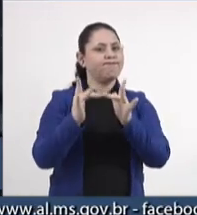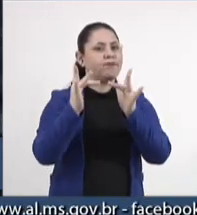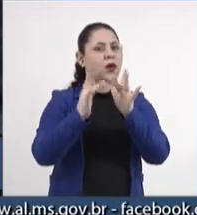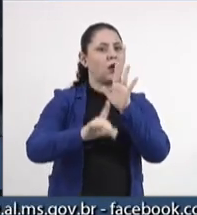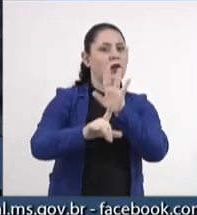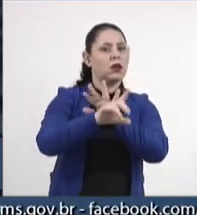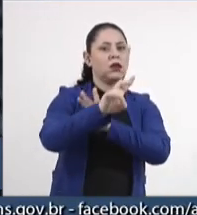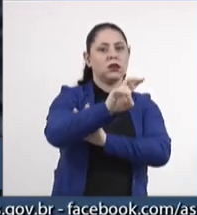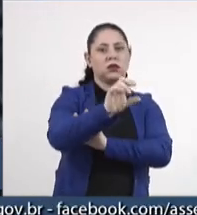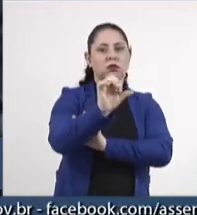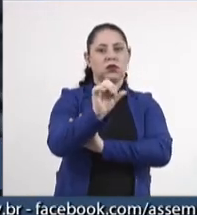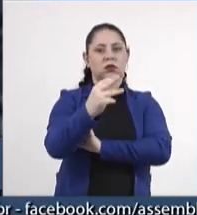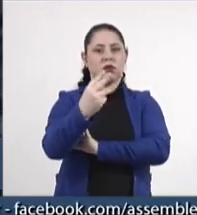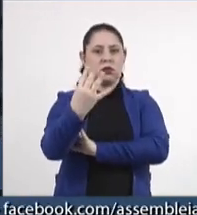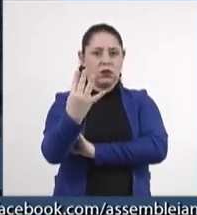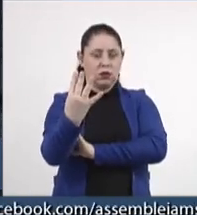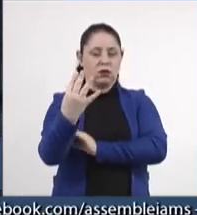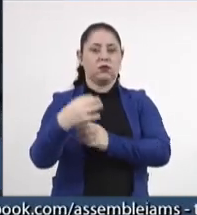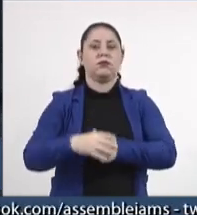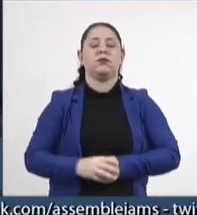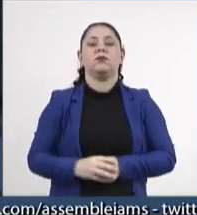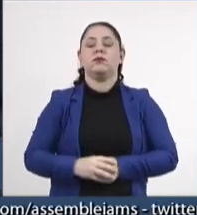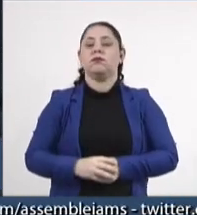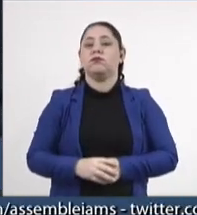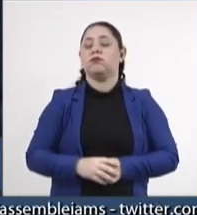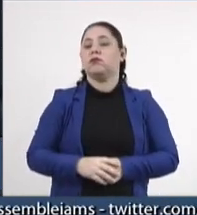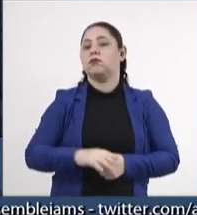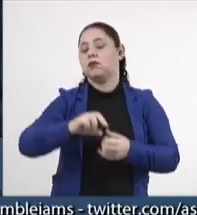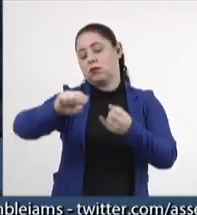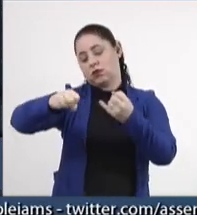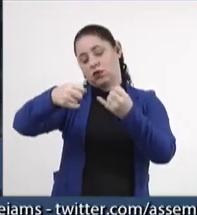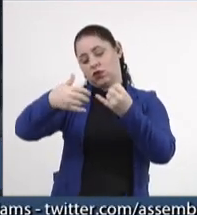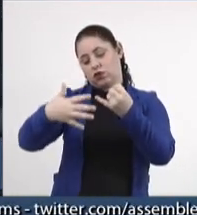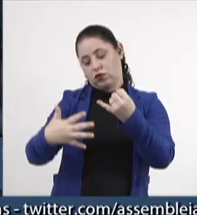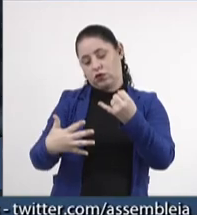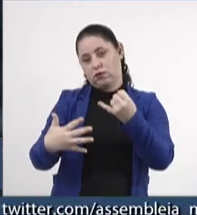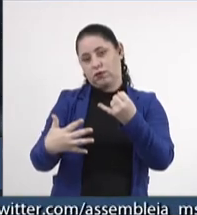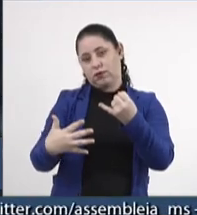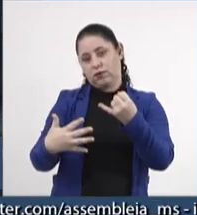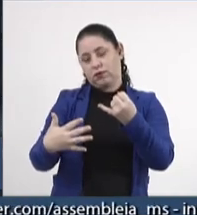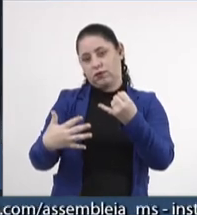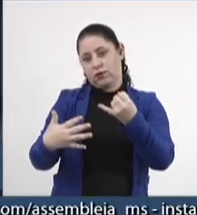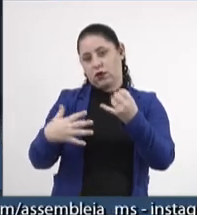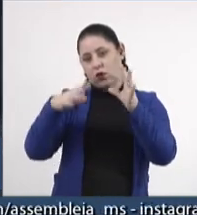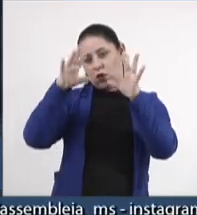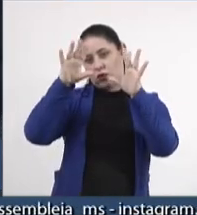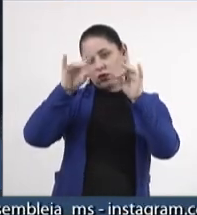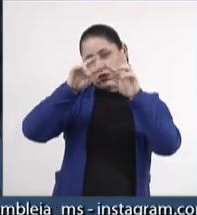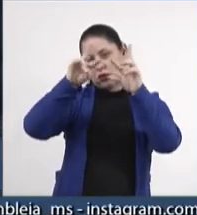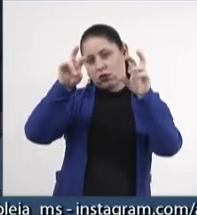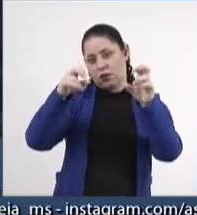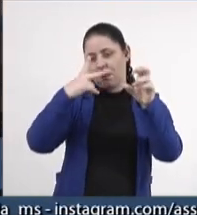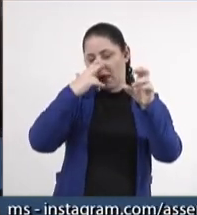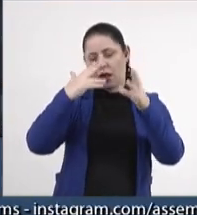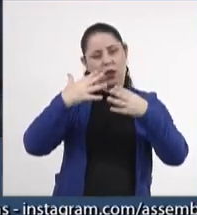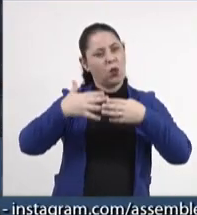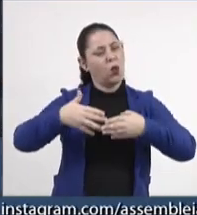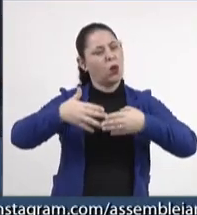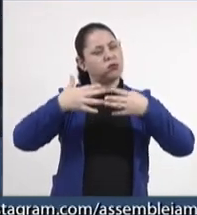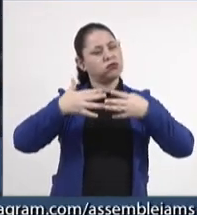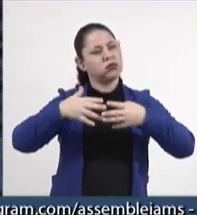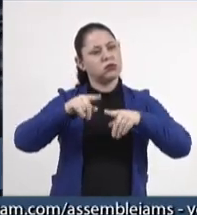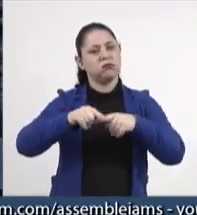com a lei 5.634? Essa justificativa, esses termos parecem complicados,